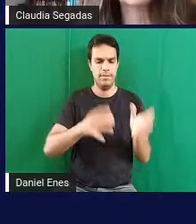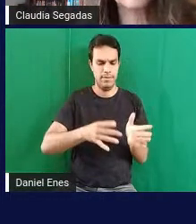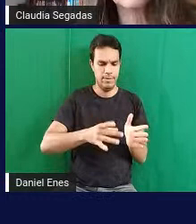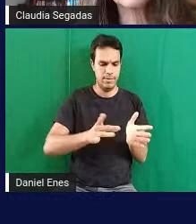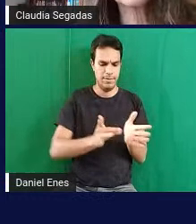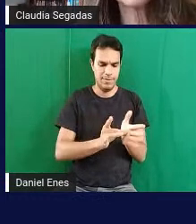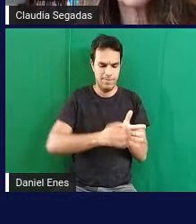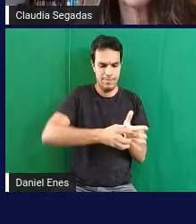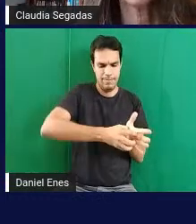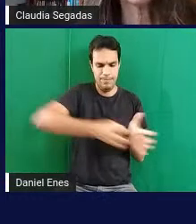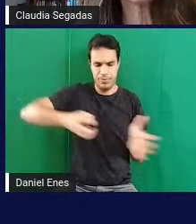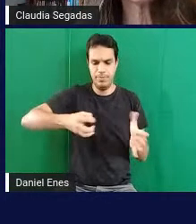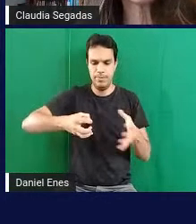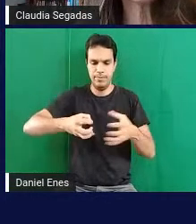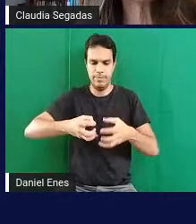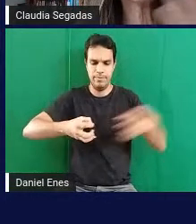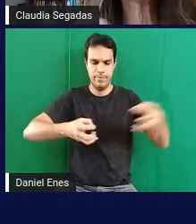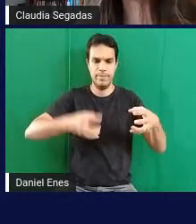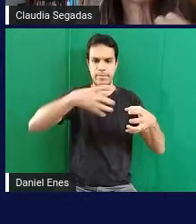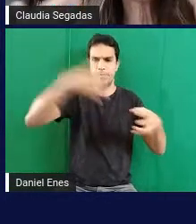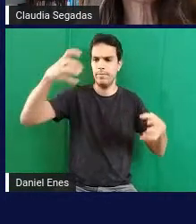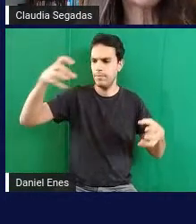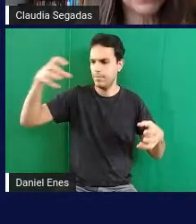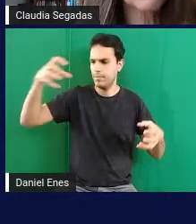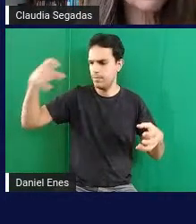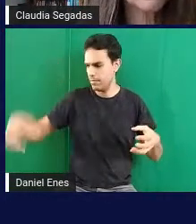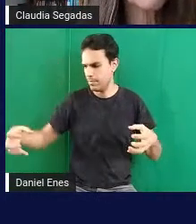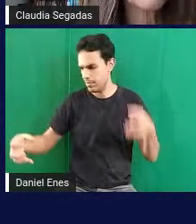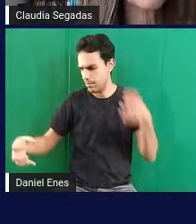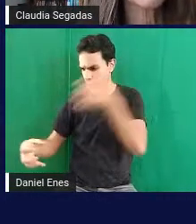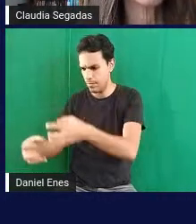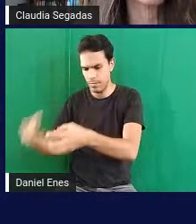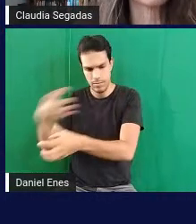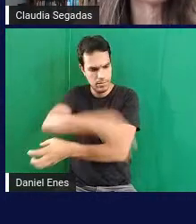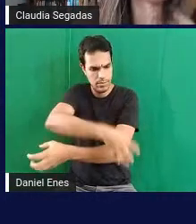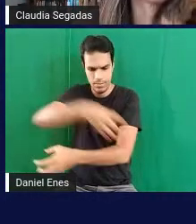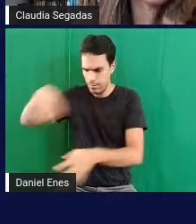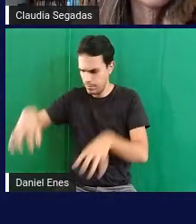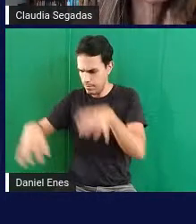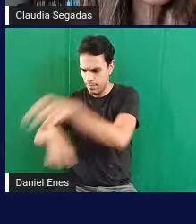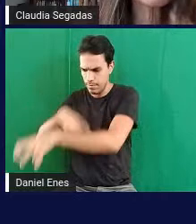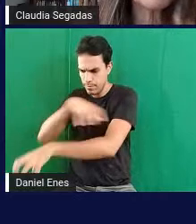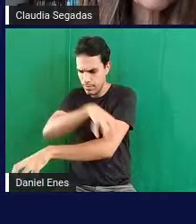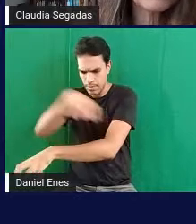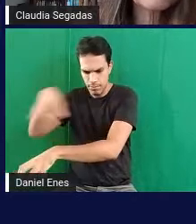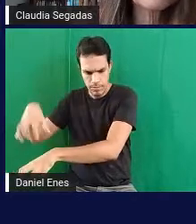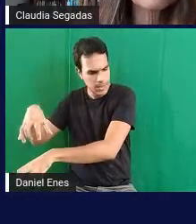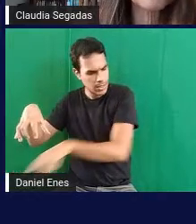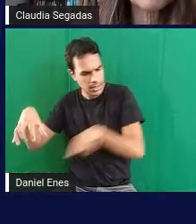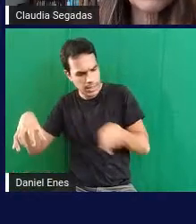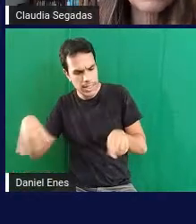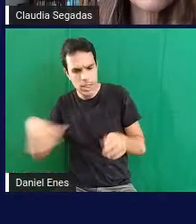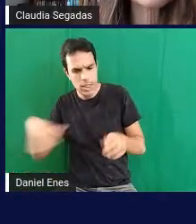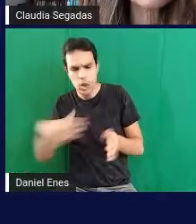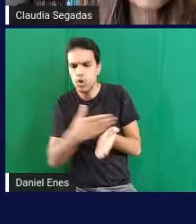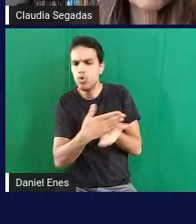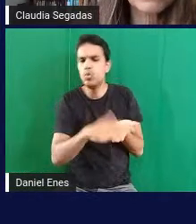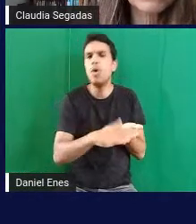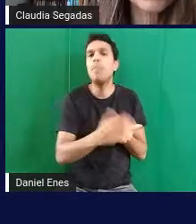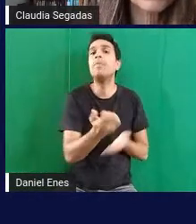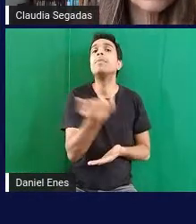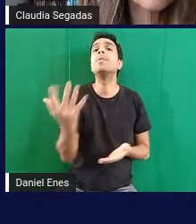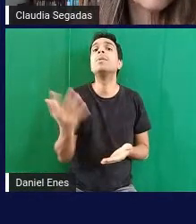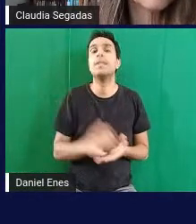e encher a caixa grande quando é quantas vão sobrar tá a gente aplicou essas atividades